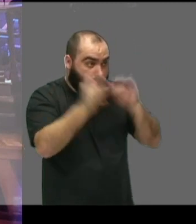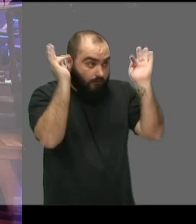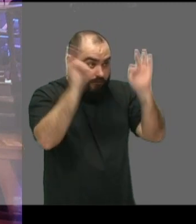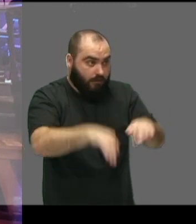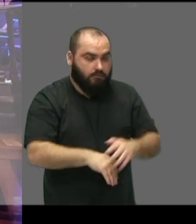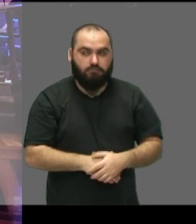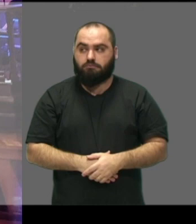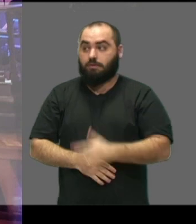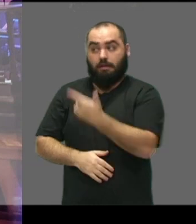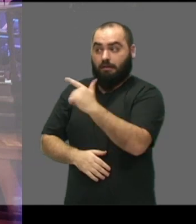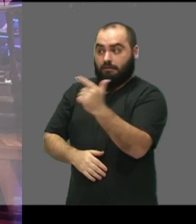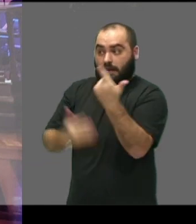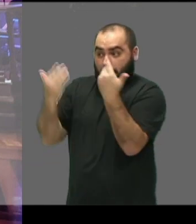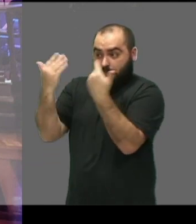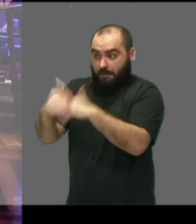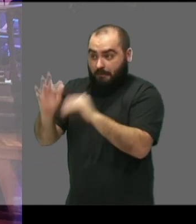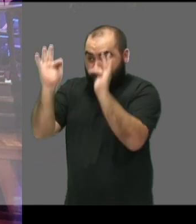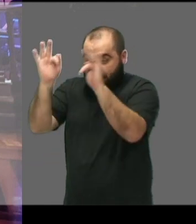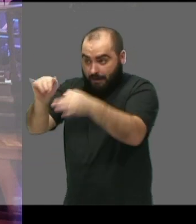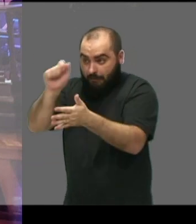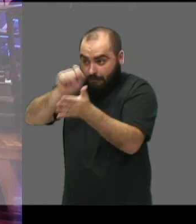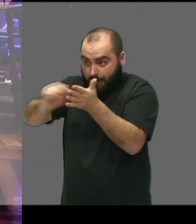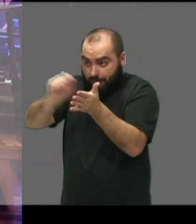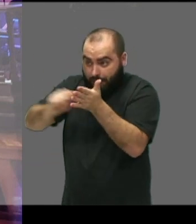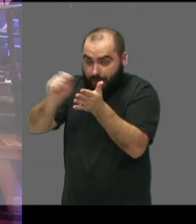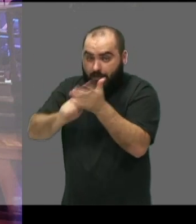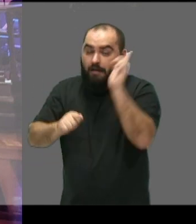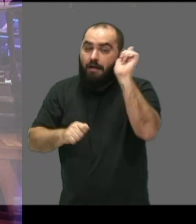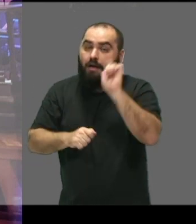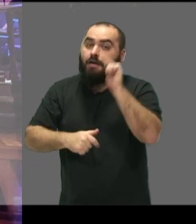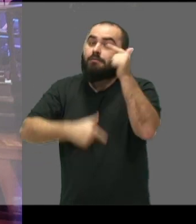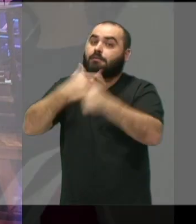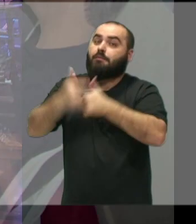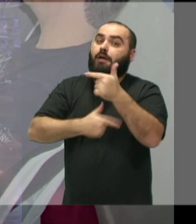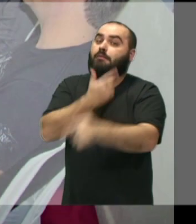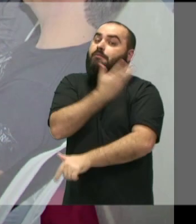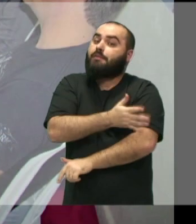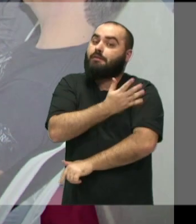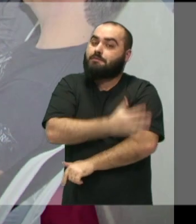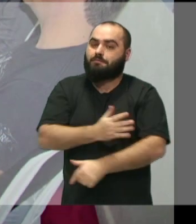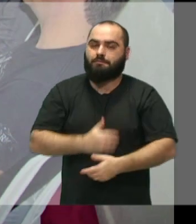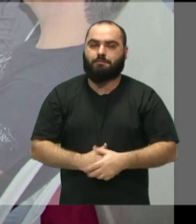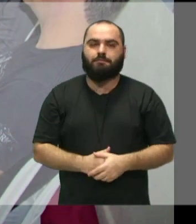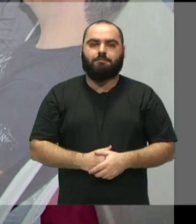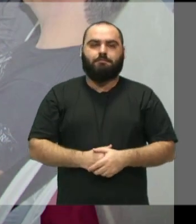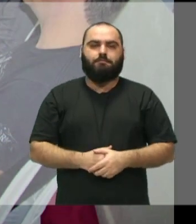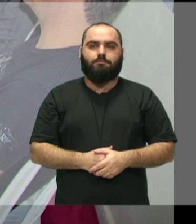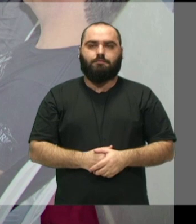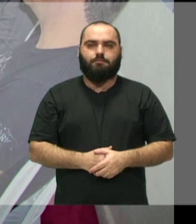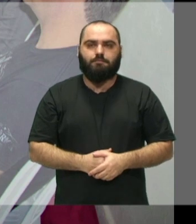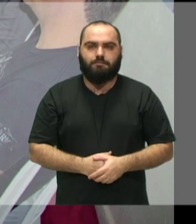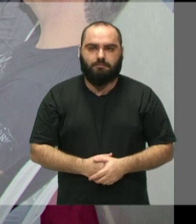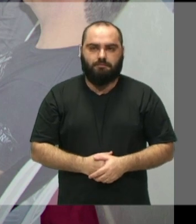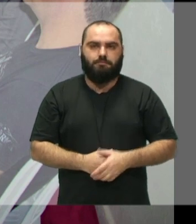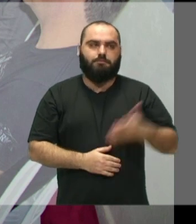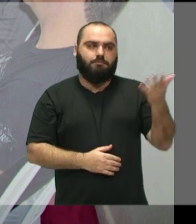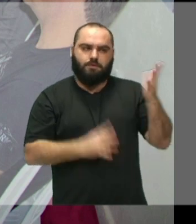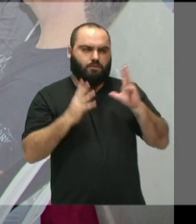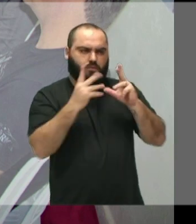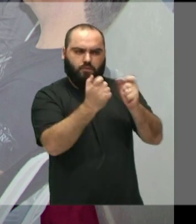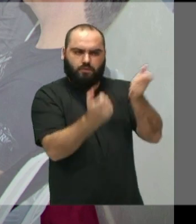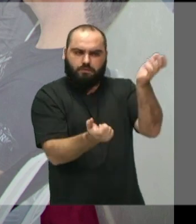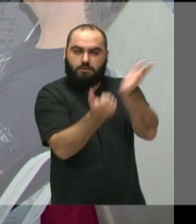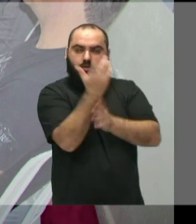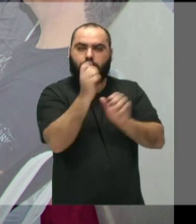Não temos uma dissertação escrita, a nossa dissertação é o trabalho prático, que aí toda a questão da concepção